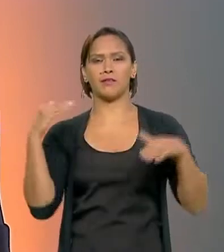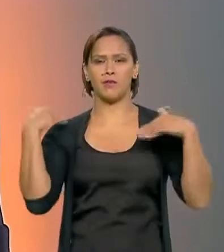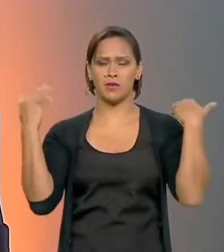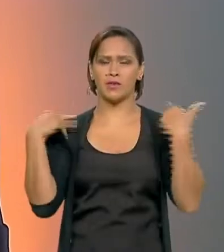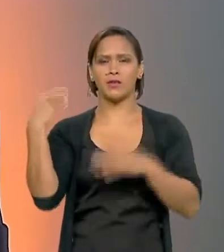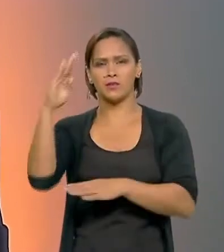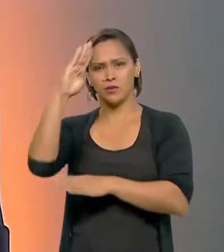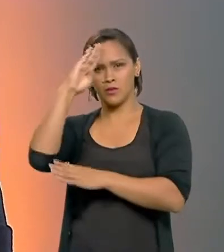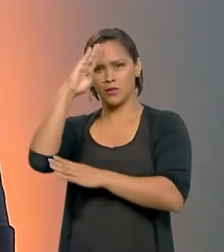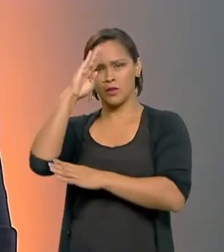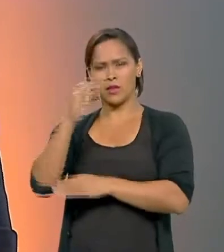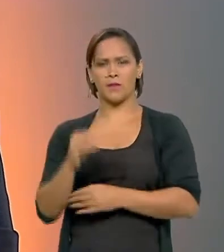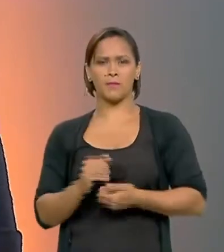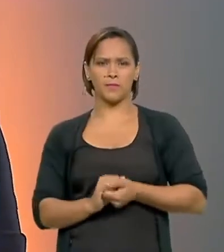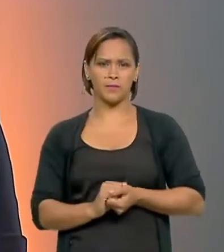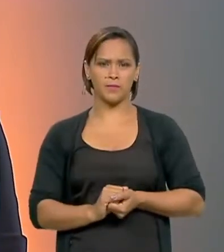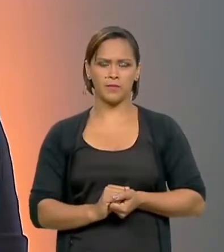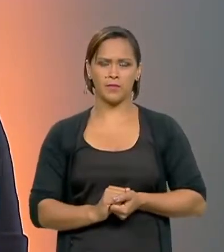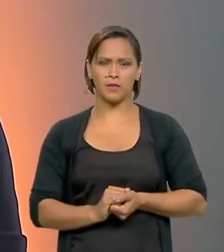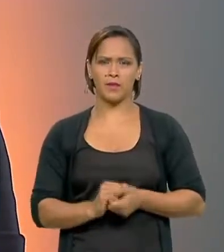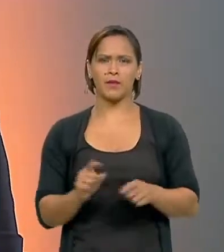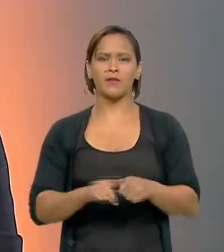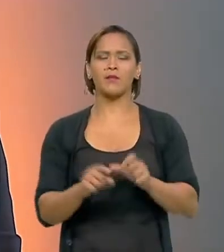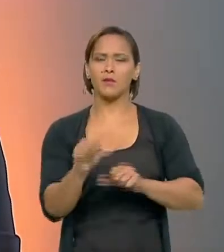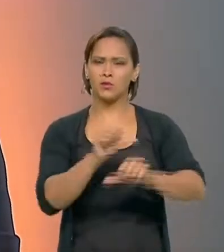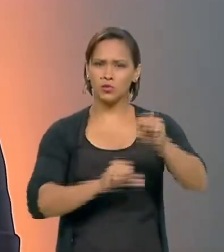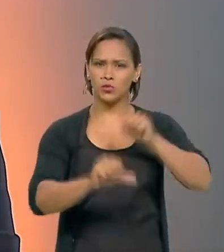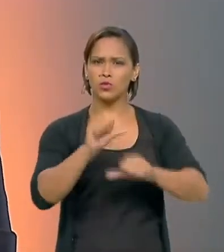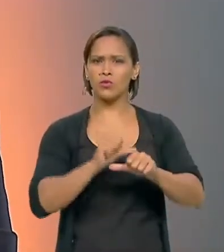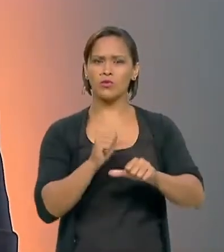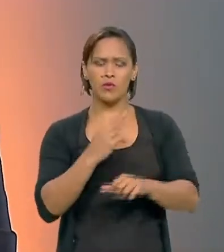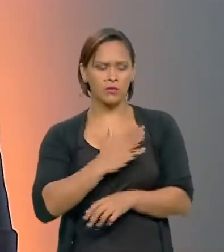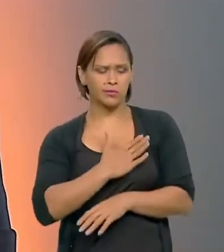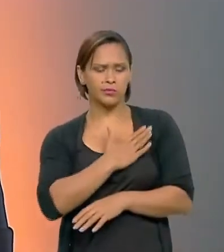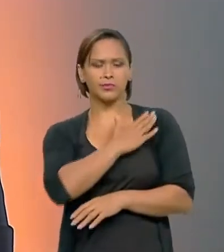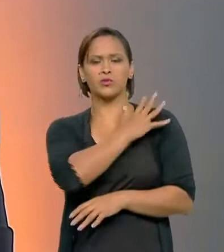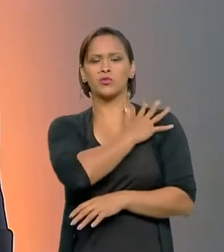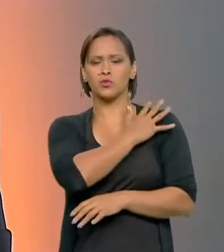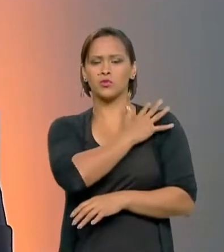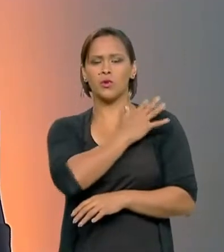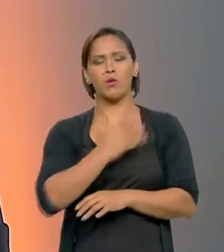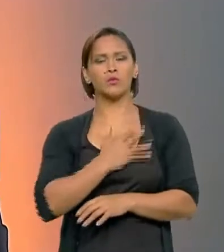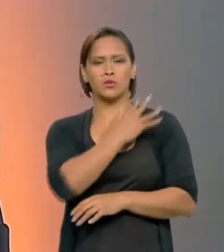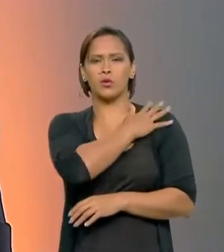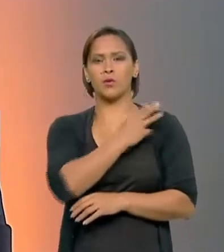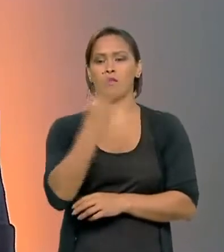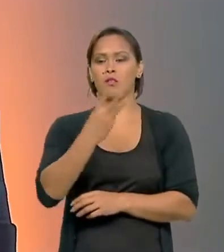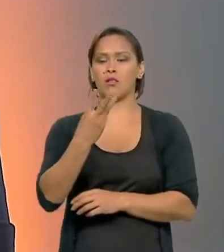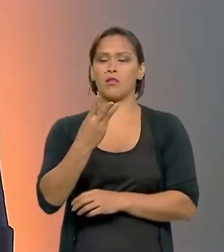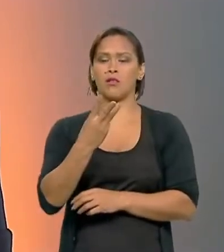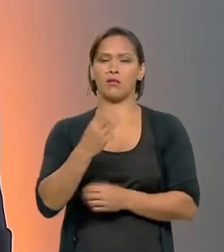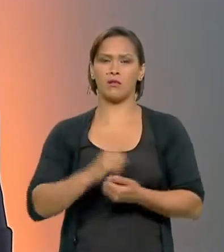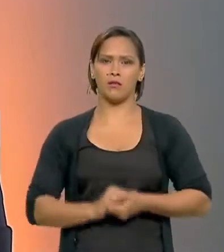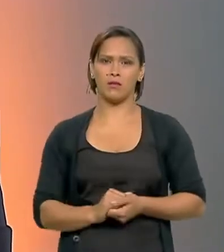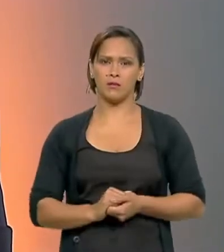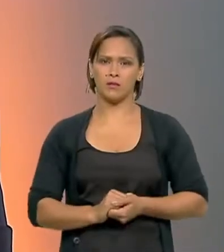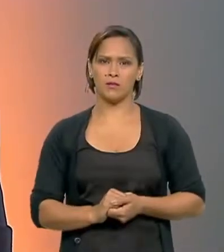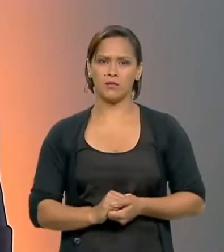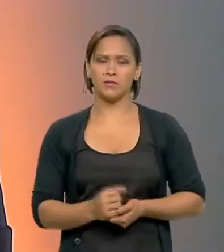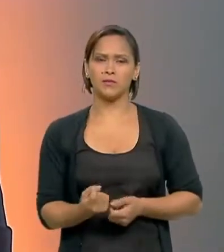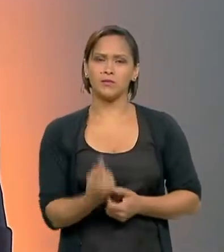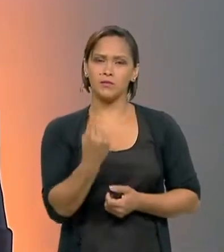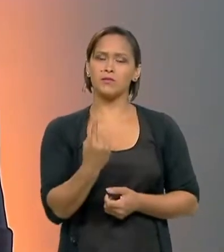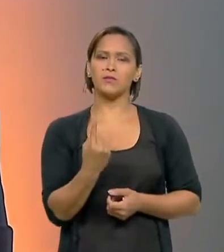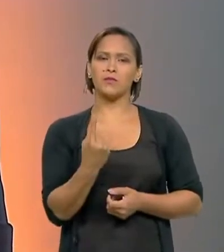nomeou o ministro Braga Neto e com isso também trocou ali os comandantes das três forças. Um dos